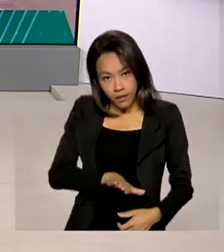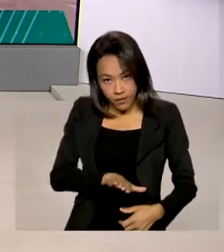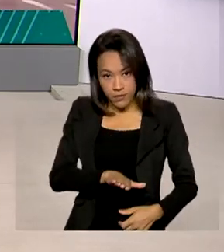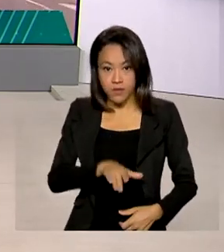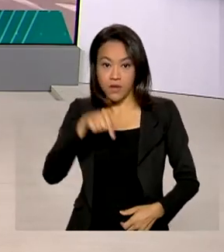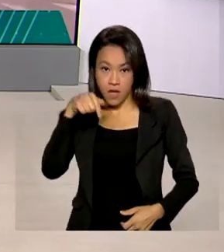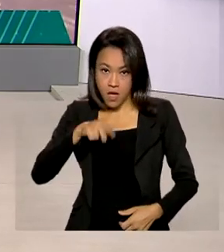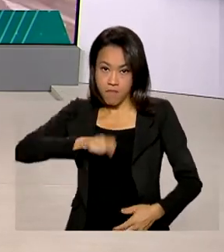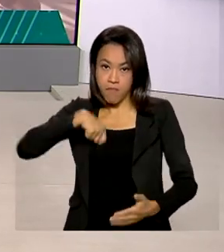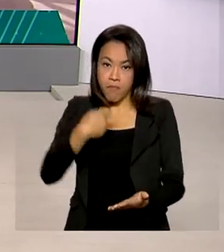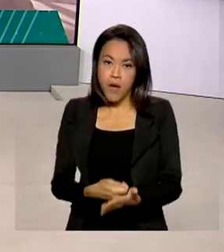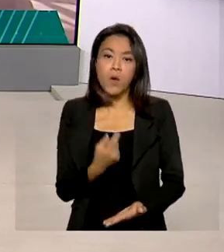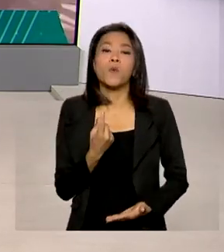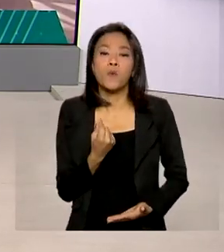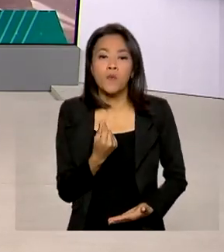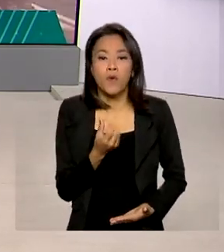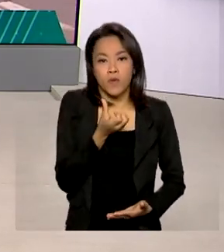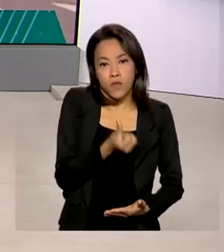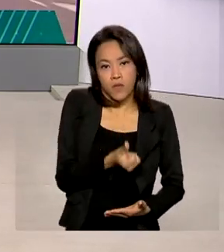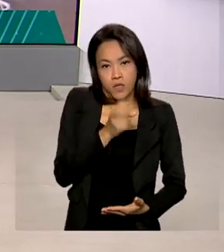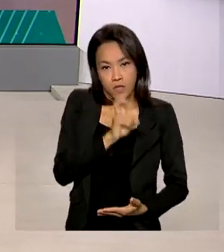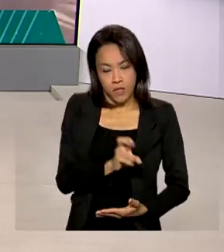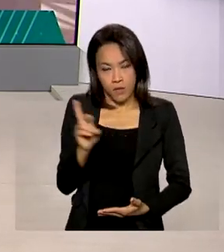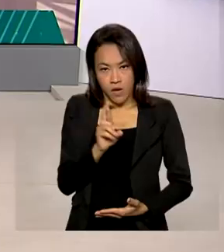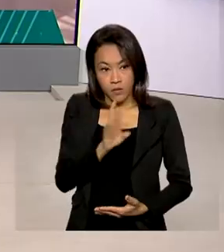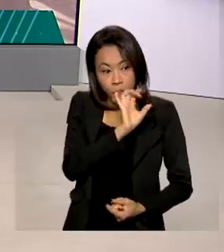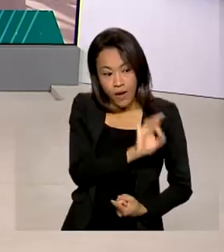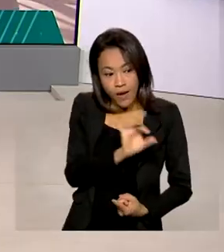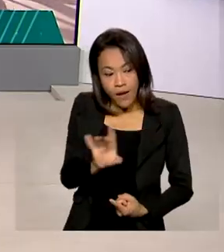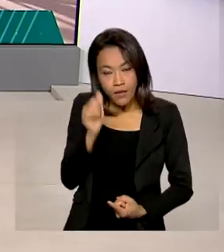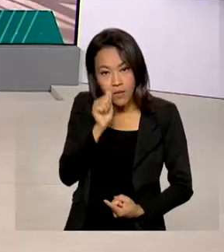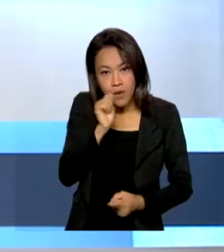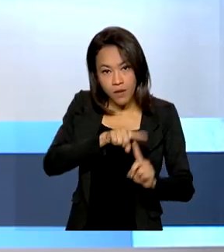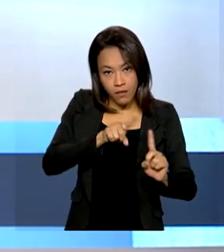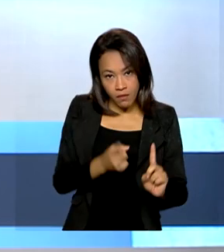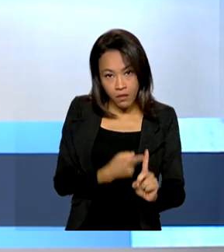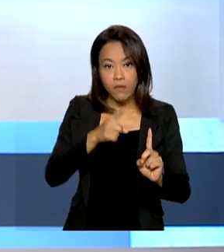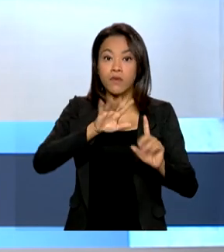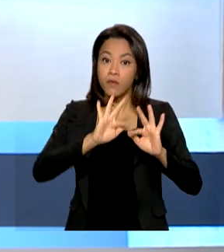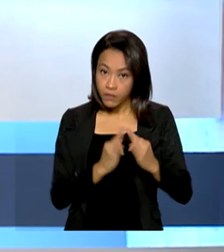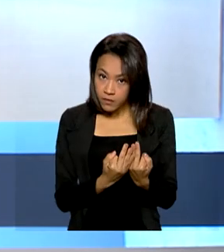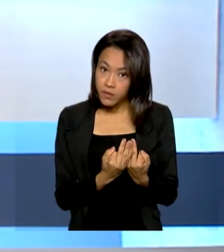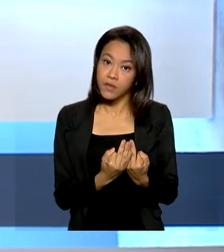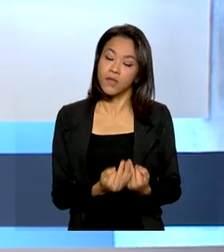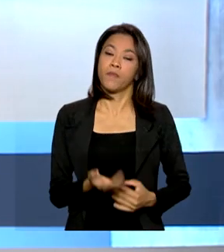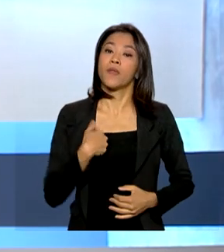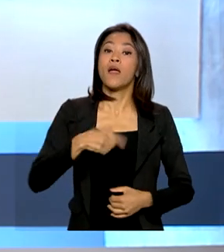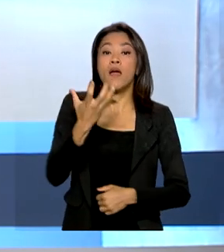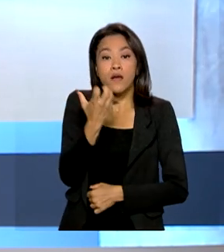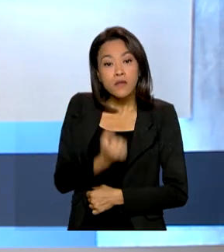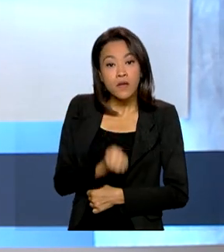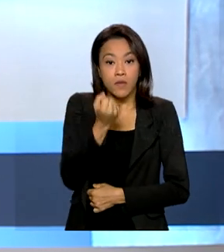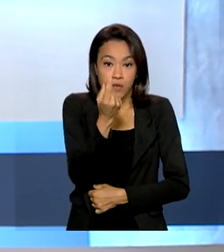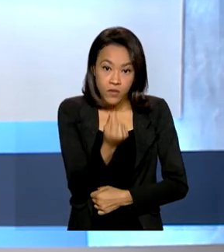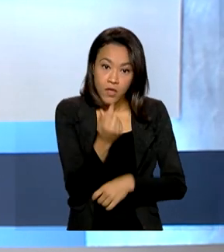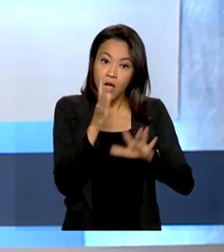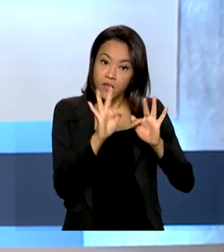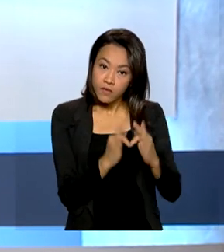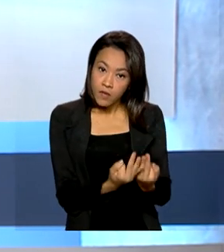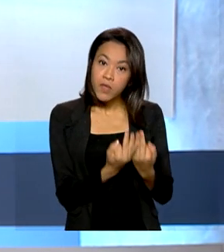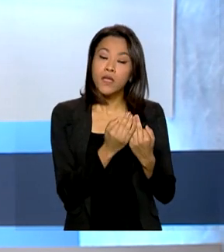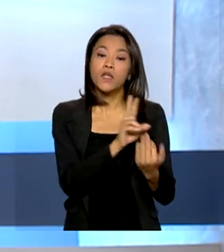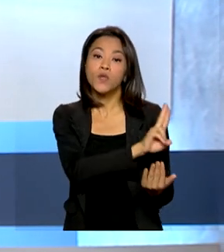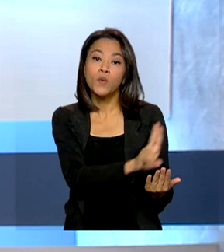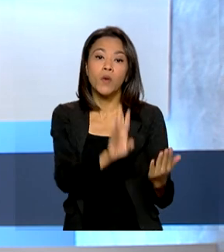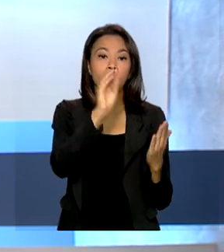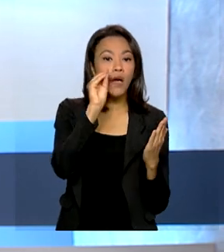benefício pago é de R 65,00 por mulher grávida na família. Recebem o benefício as famílias inscritas